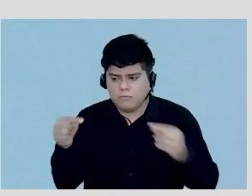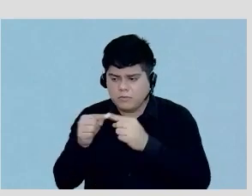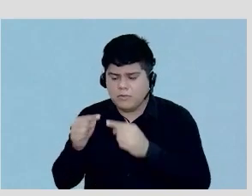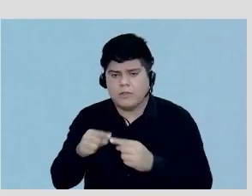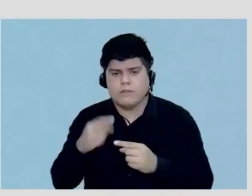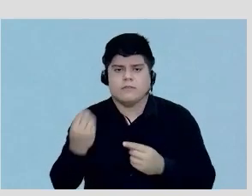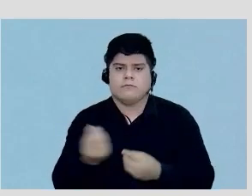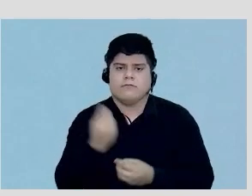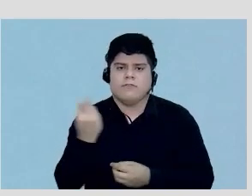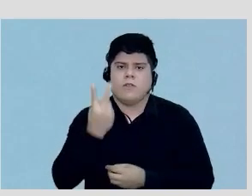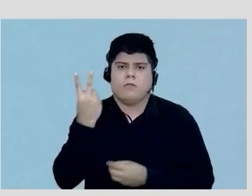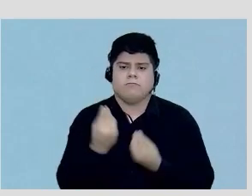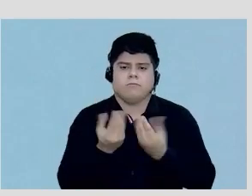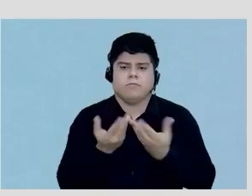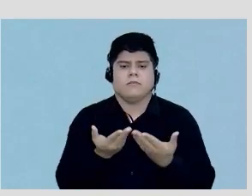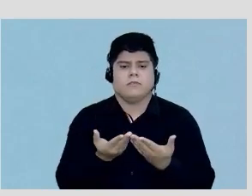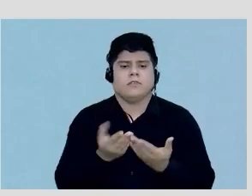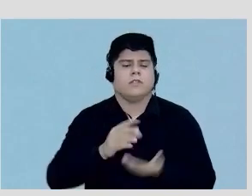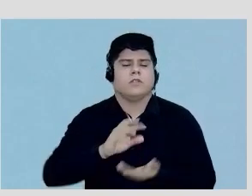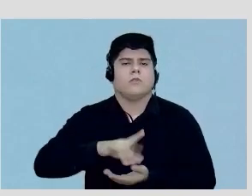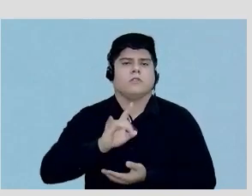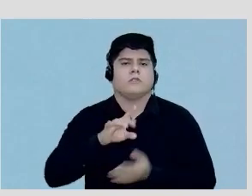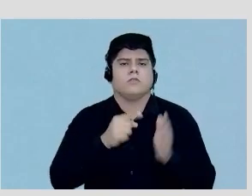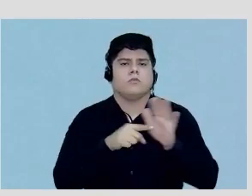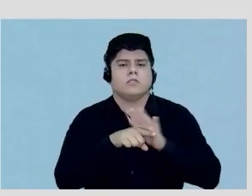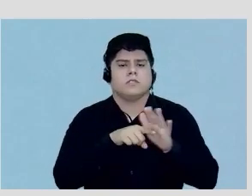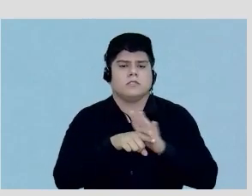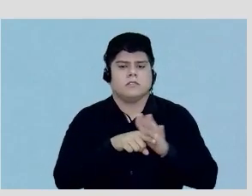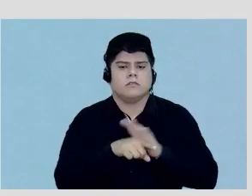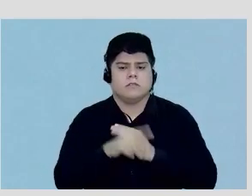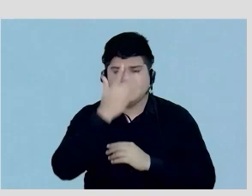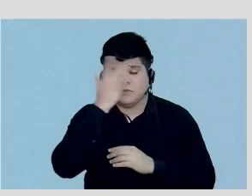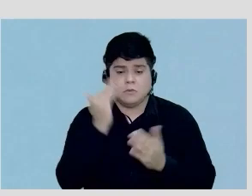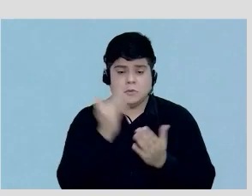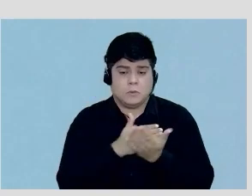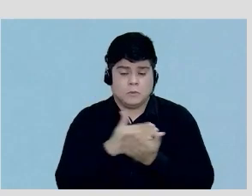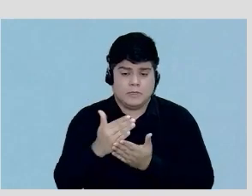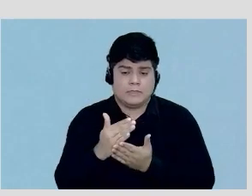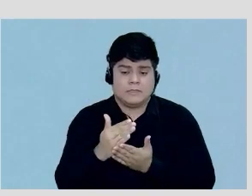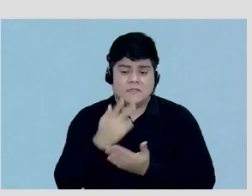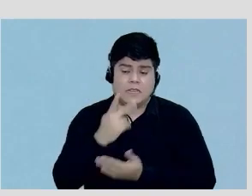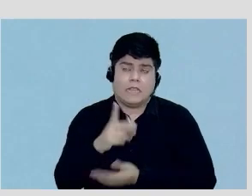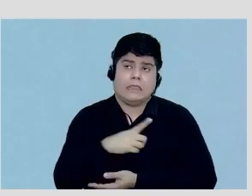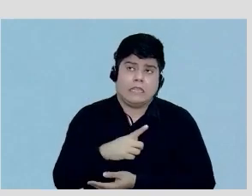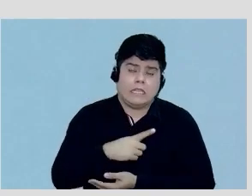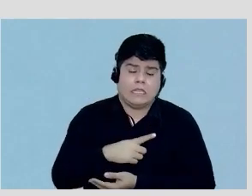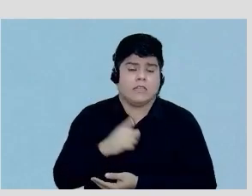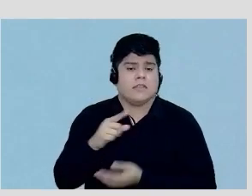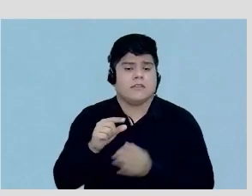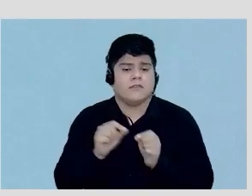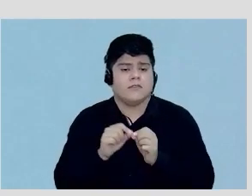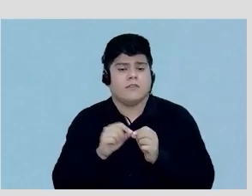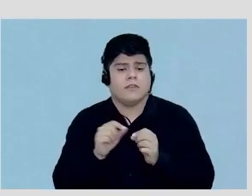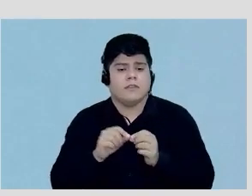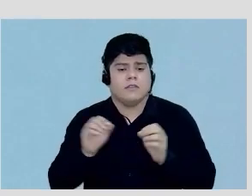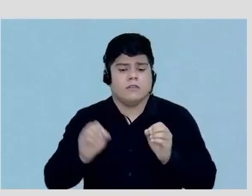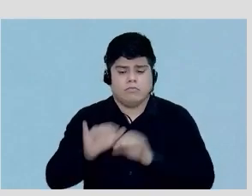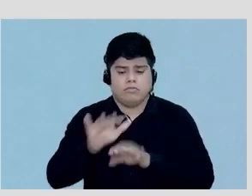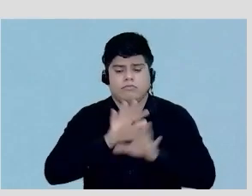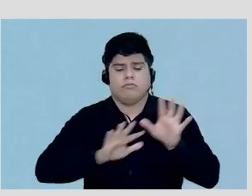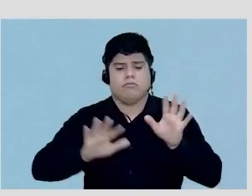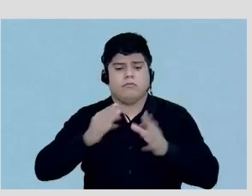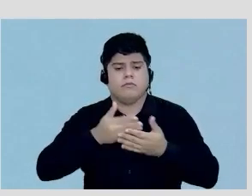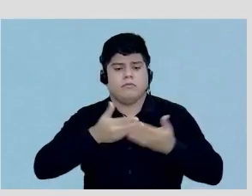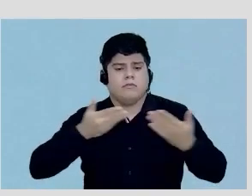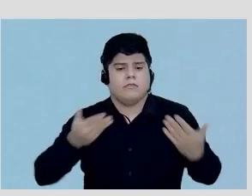valor e não simplesmente um exame que as pessoas no início dizem que tem e faz uma pirotecnia e